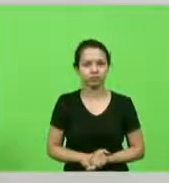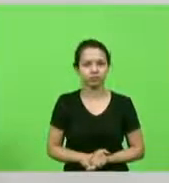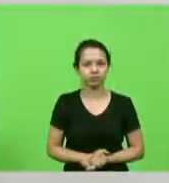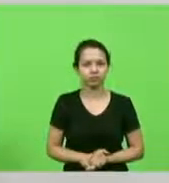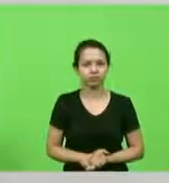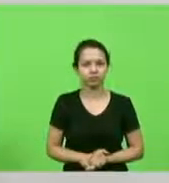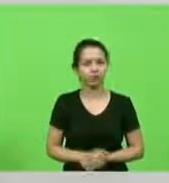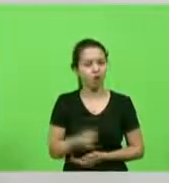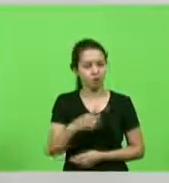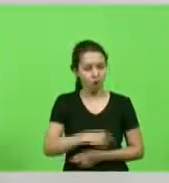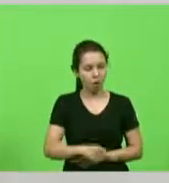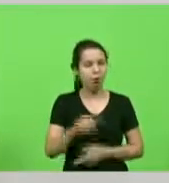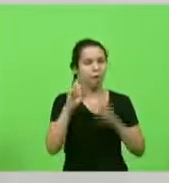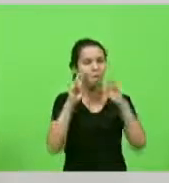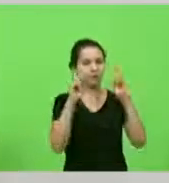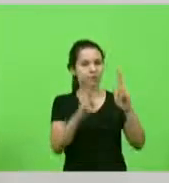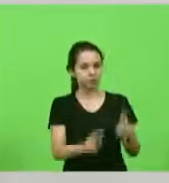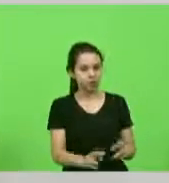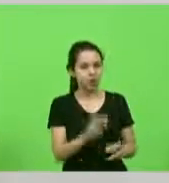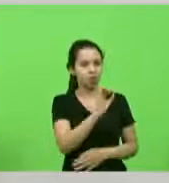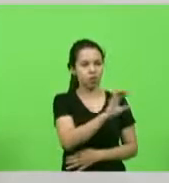respeitando a posição de cada um